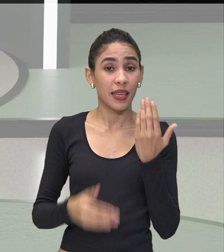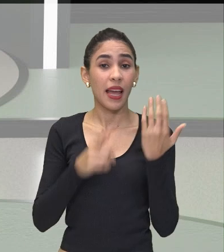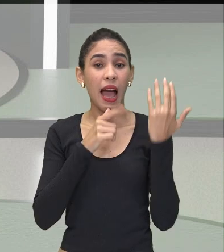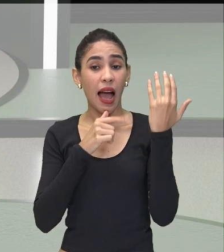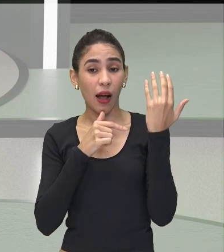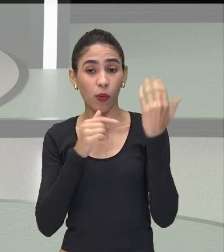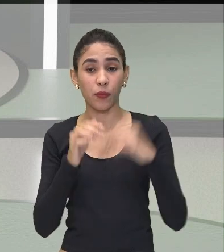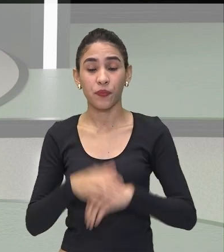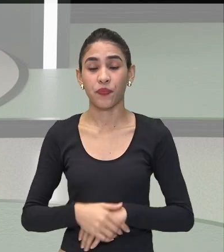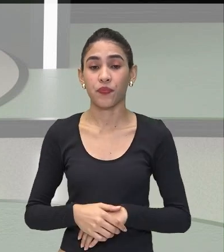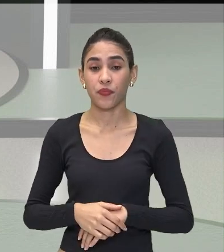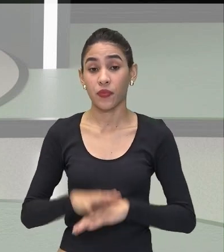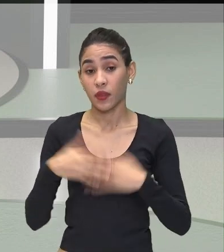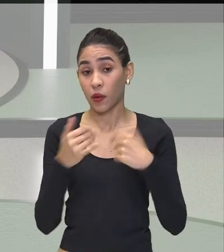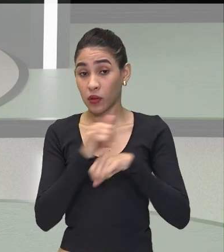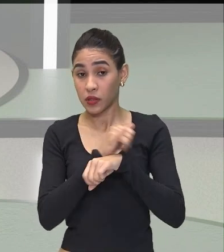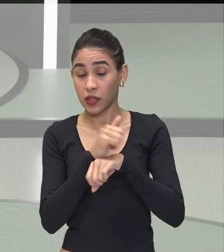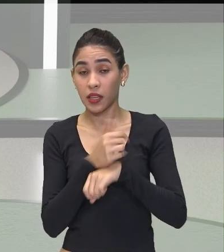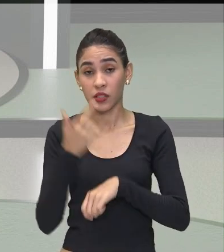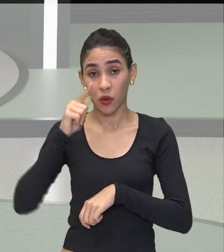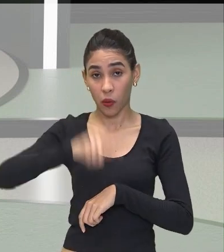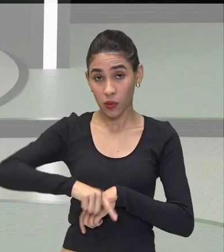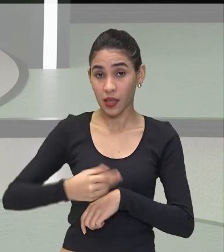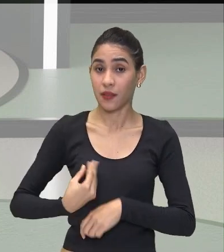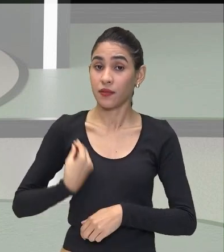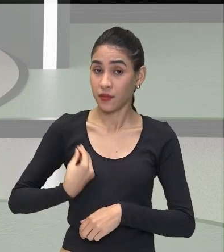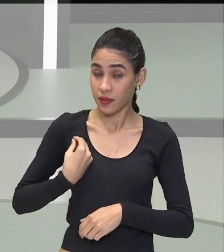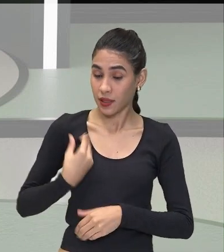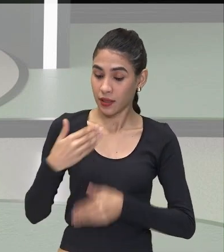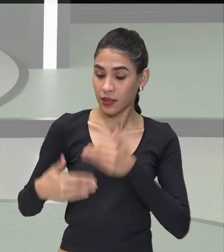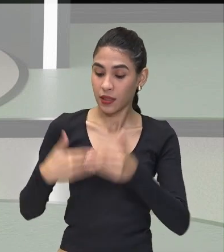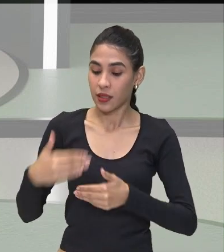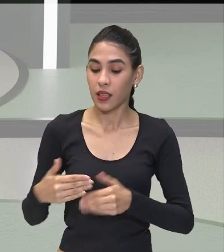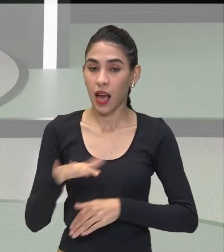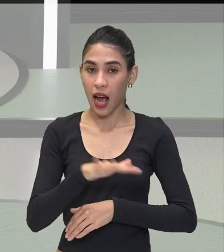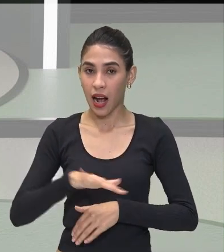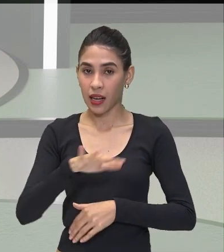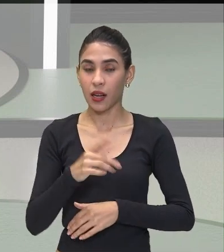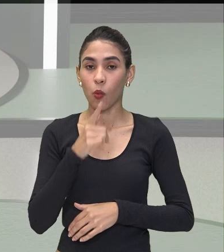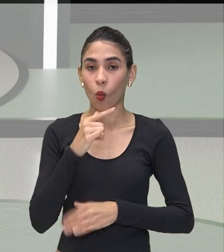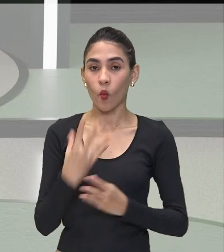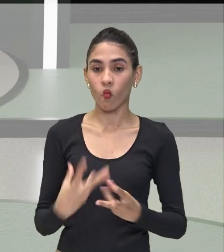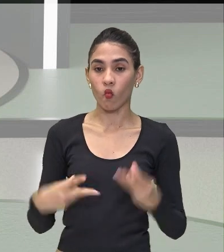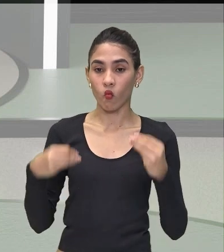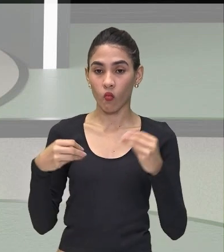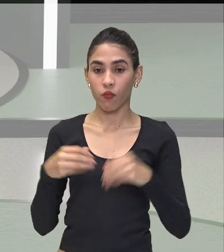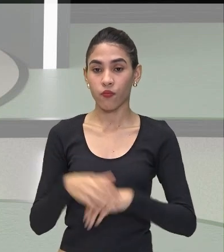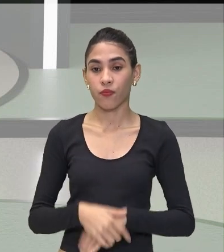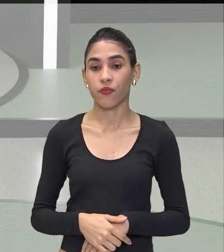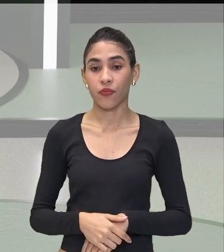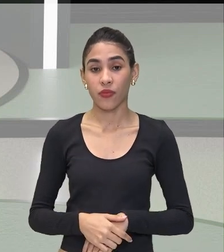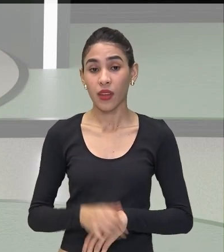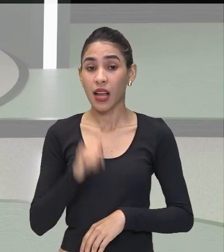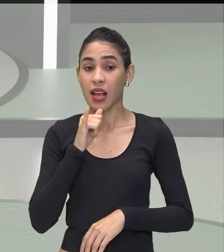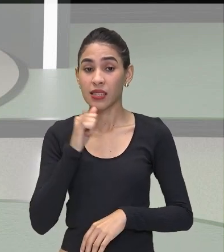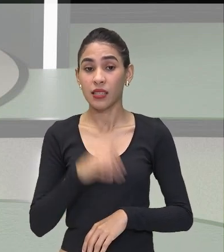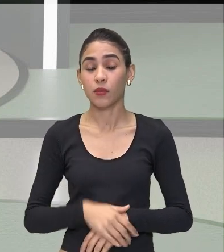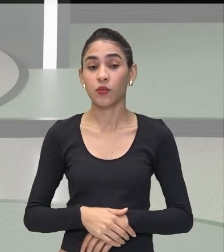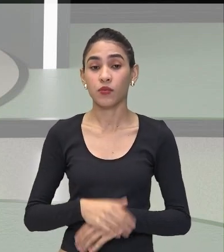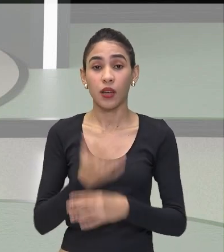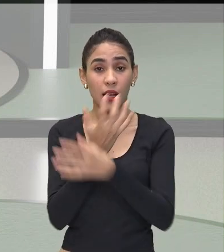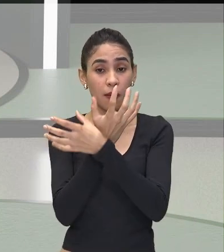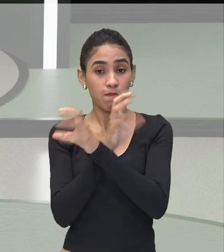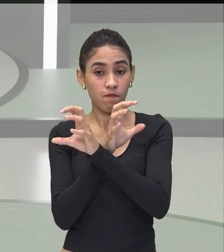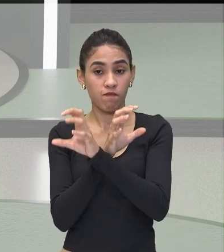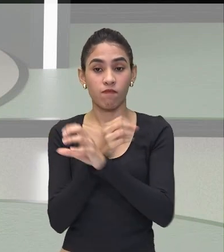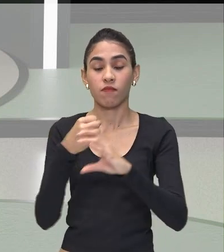E aí Com essas estratégias Ela consegue Sobreviver Em ambientes Mais secos No caso Aqui Dos cactos Por exemplo Que